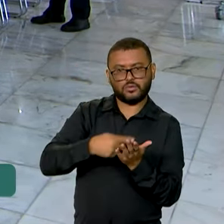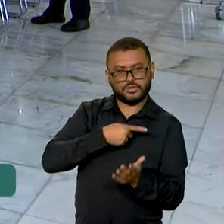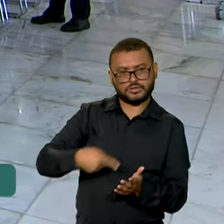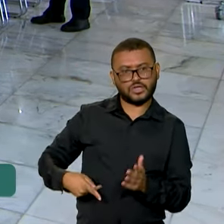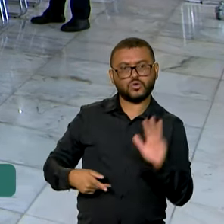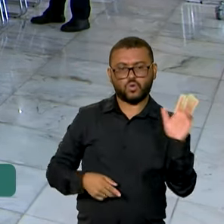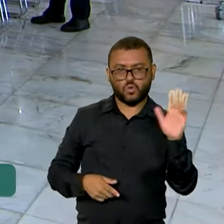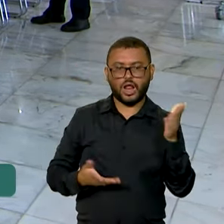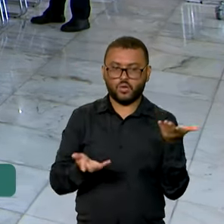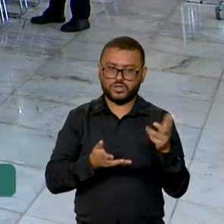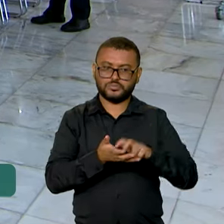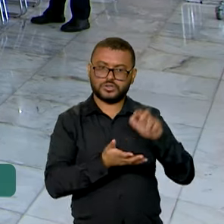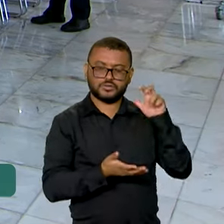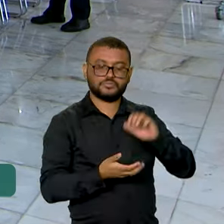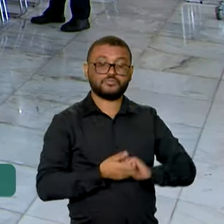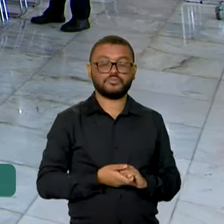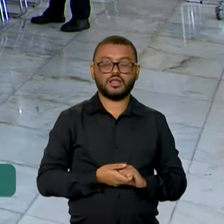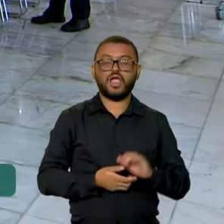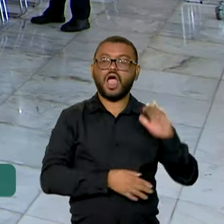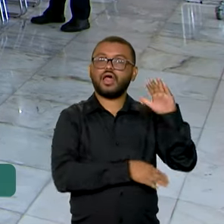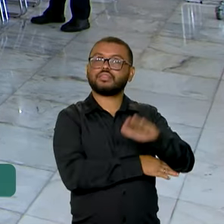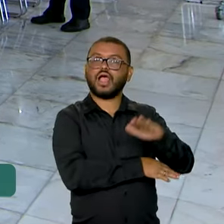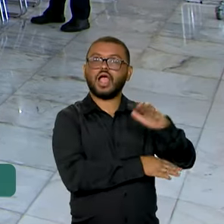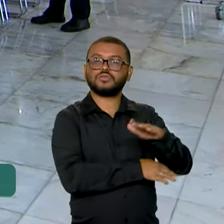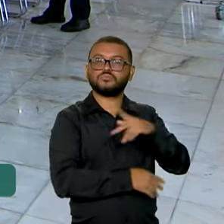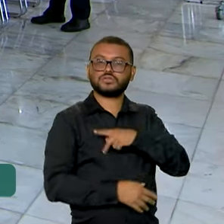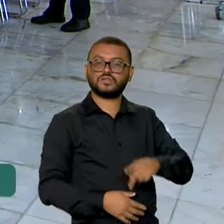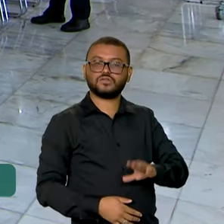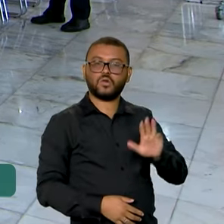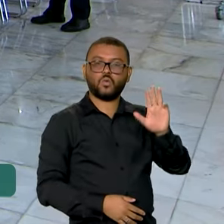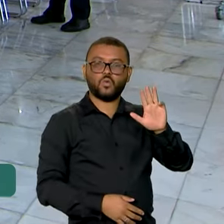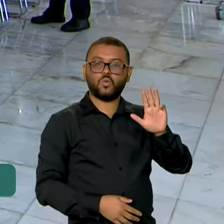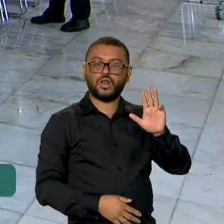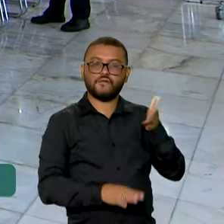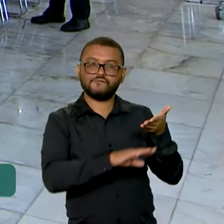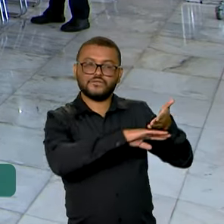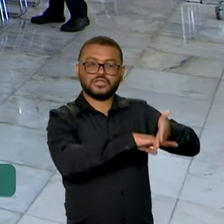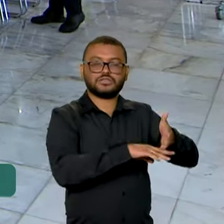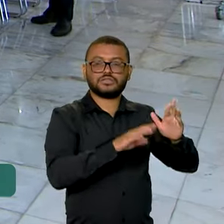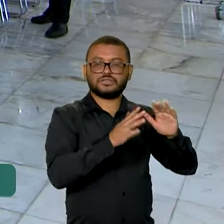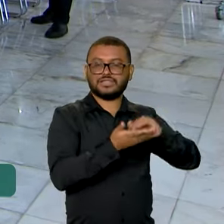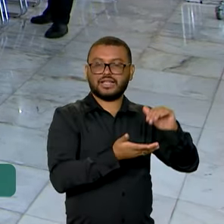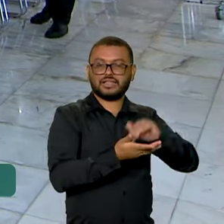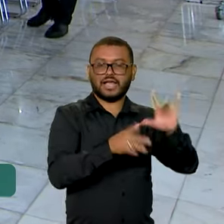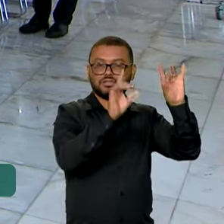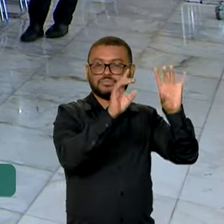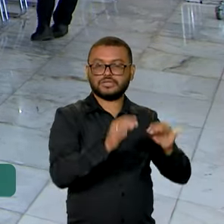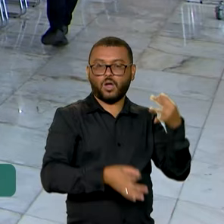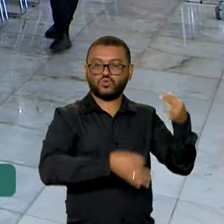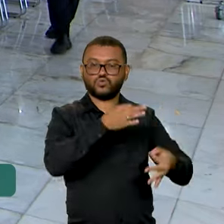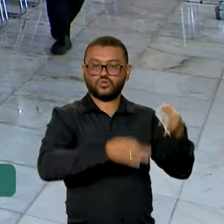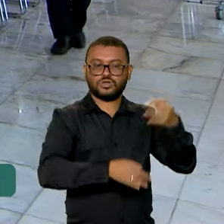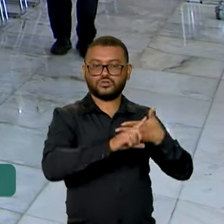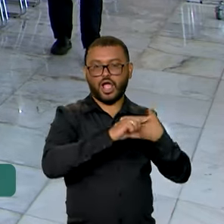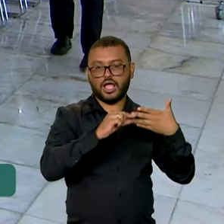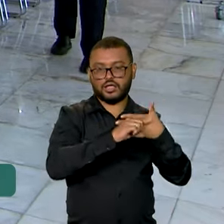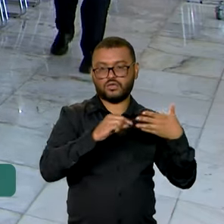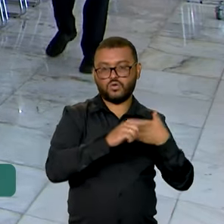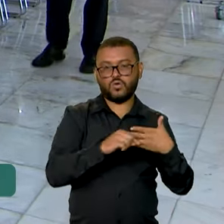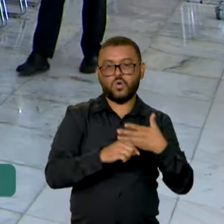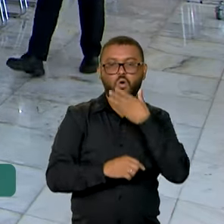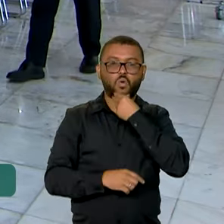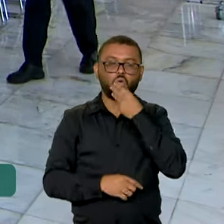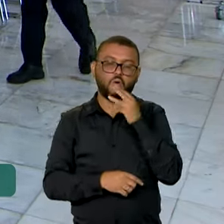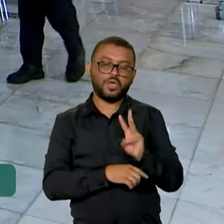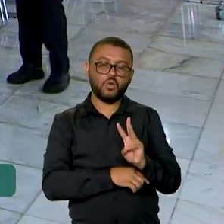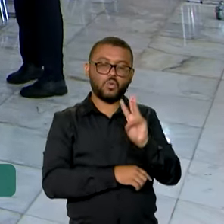Lula agora pela manhã. À tarde, ele se reúne com o secretário especial para assuntos jurídicos da Casa Civil, Wellington